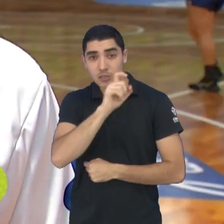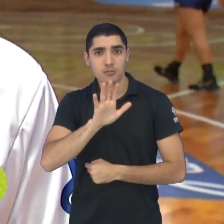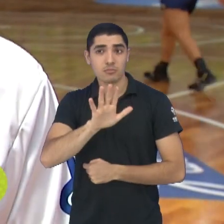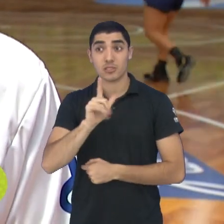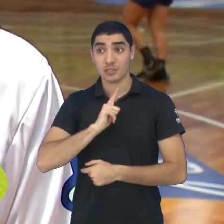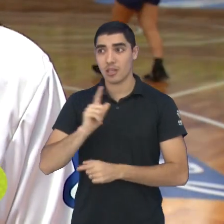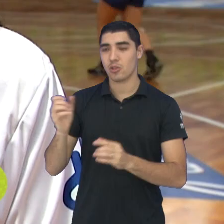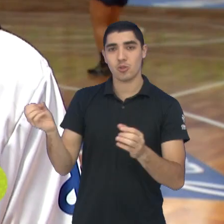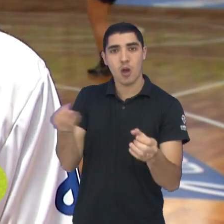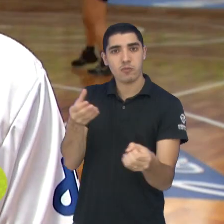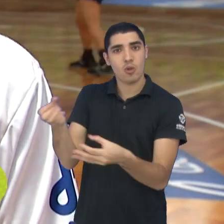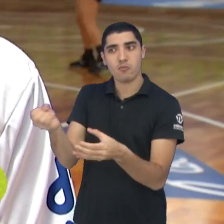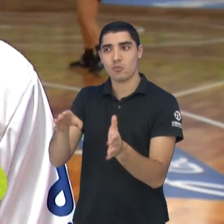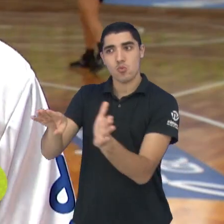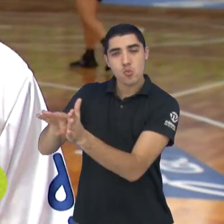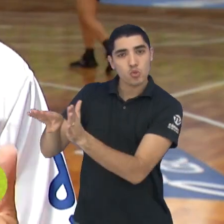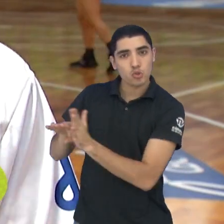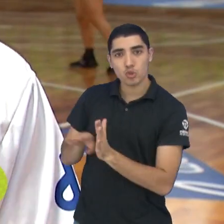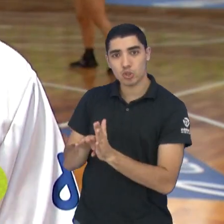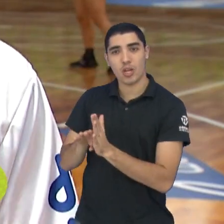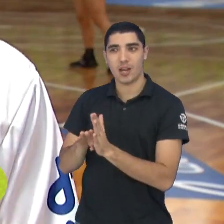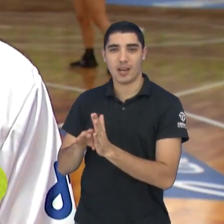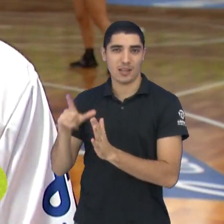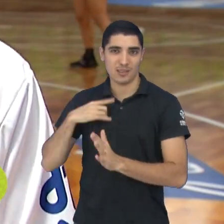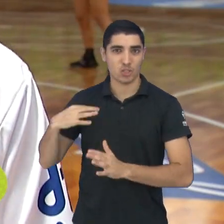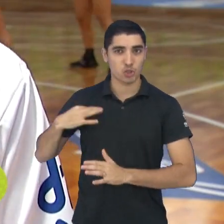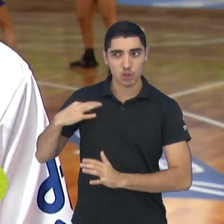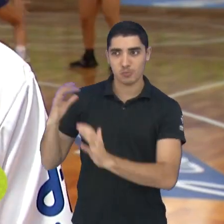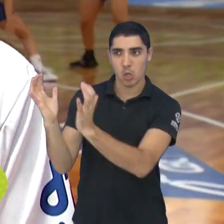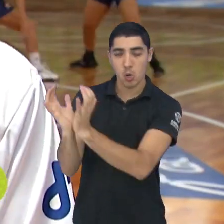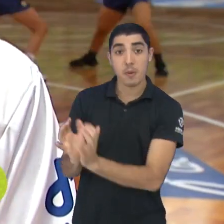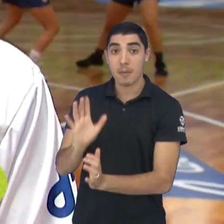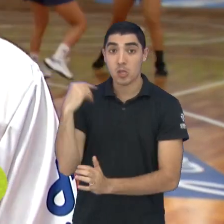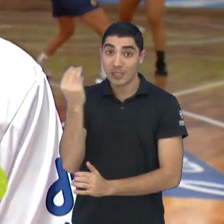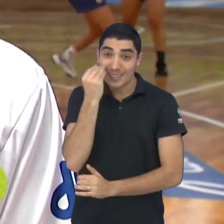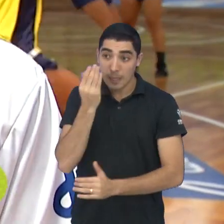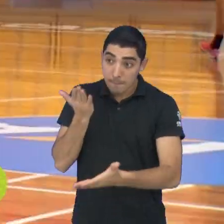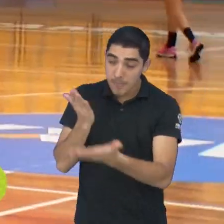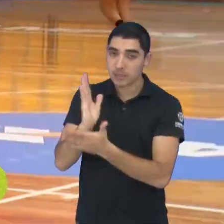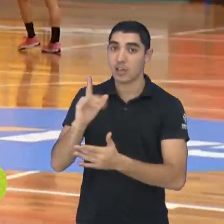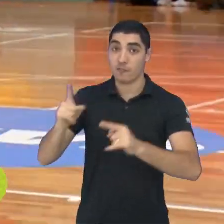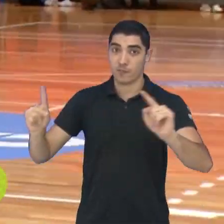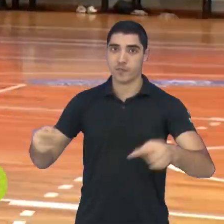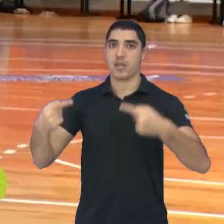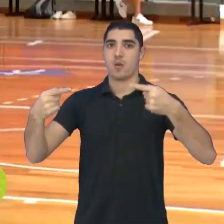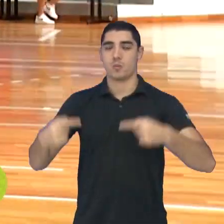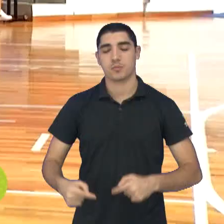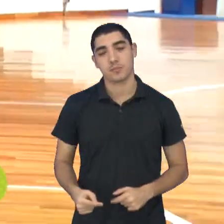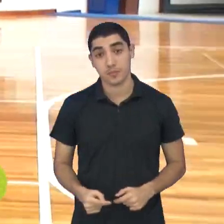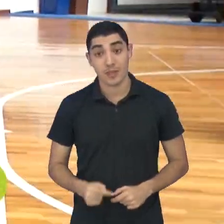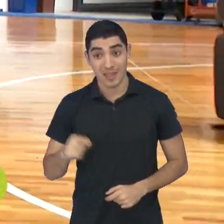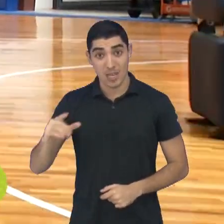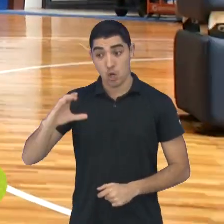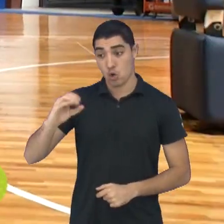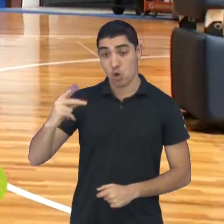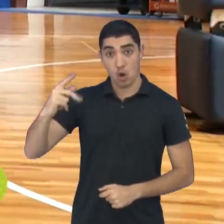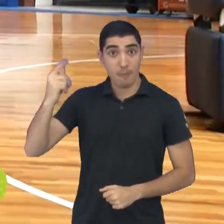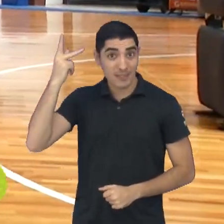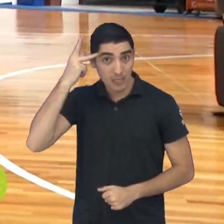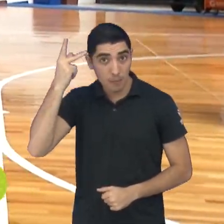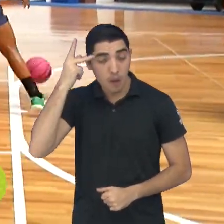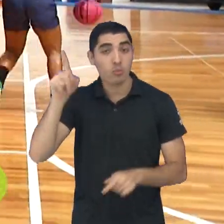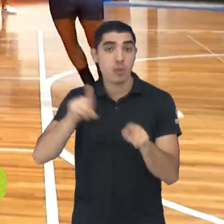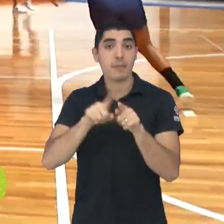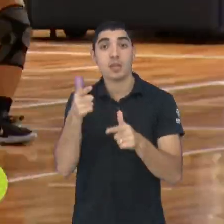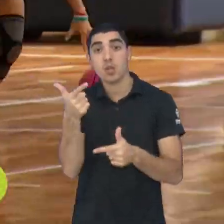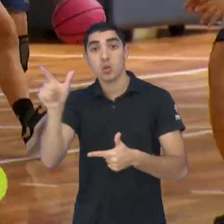novas equipes, mas a gente está trabalhando para tentar chegar nas finais da Copa São Paulo também. Além da Copa São Paulo, a equipe de base